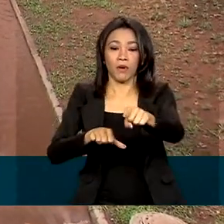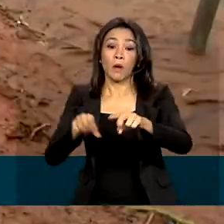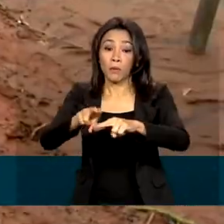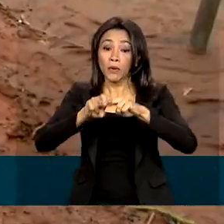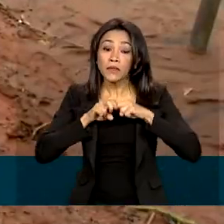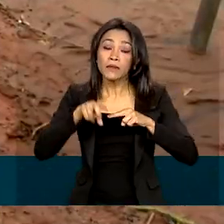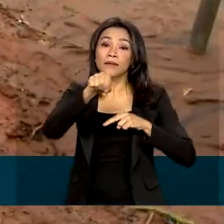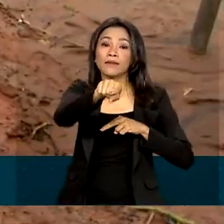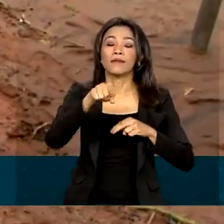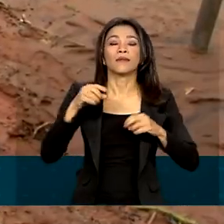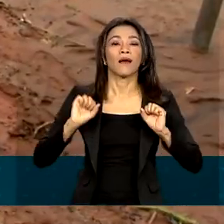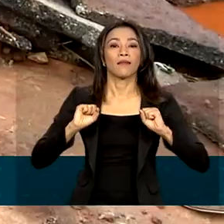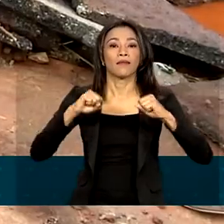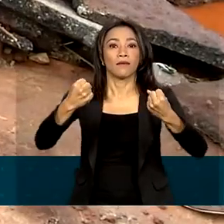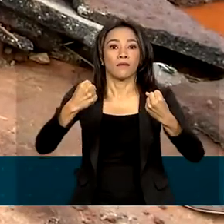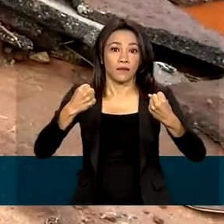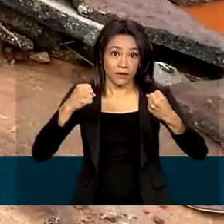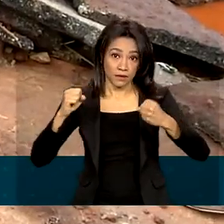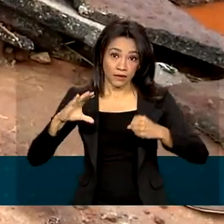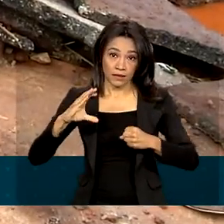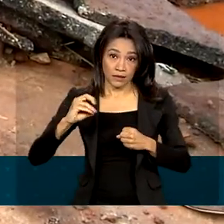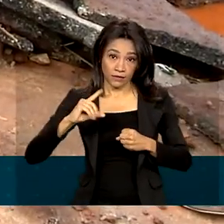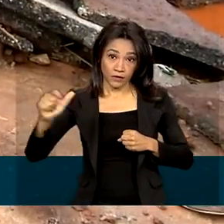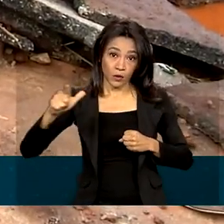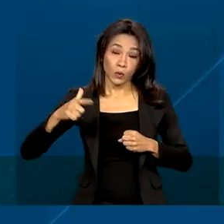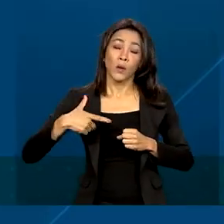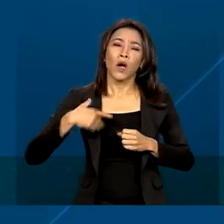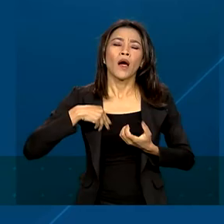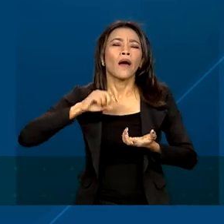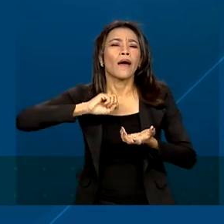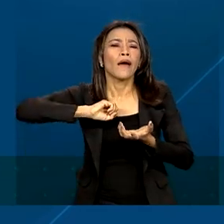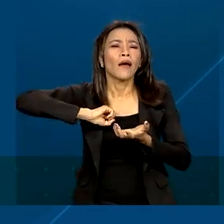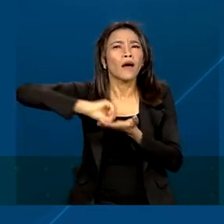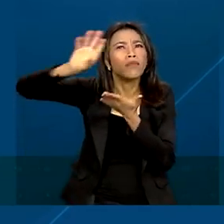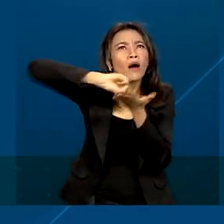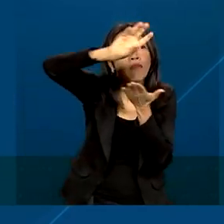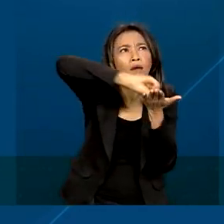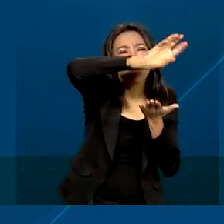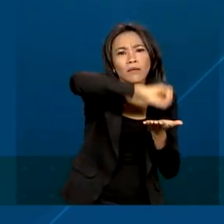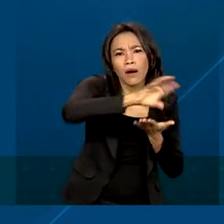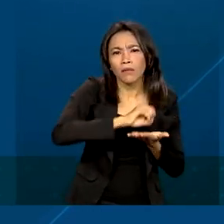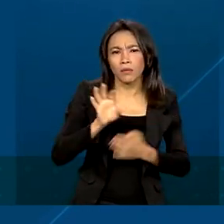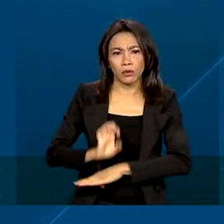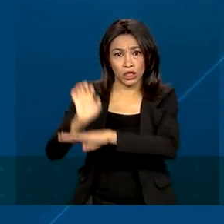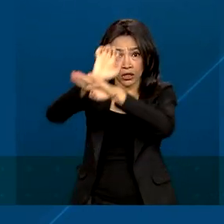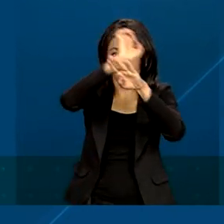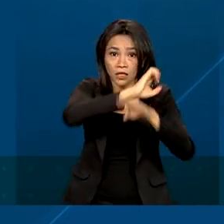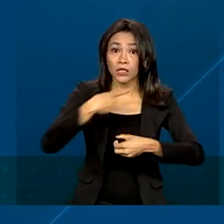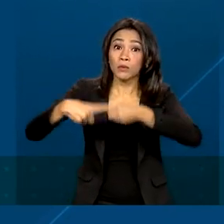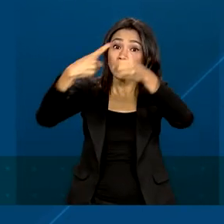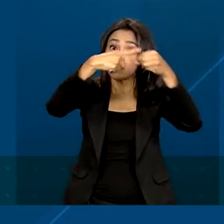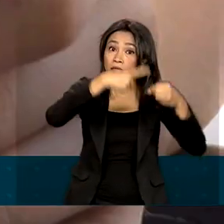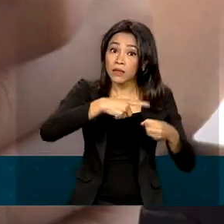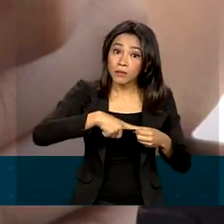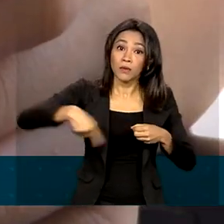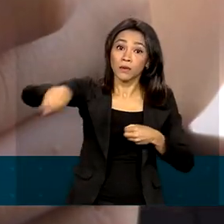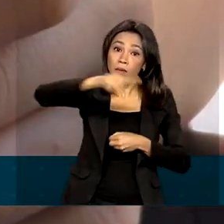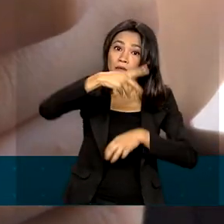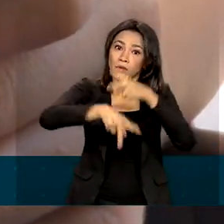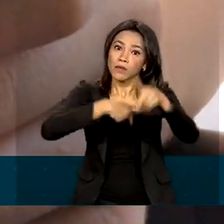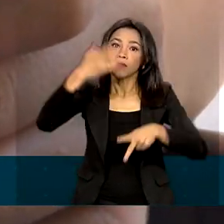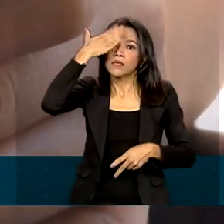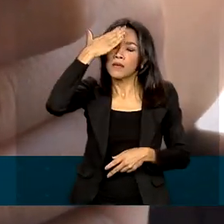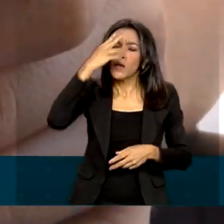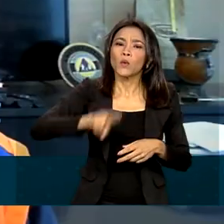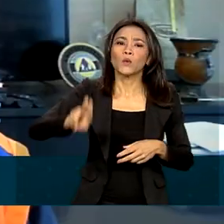Nacional passou a compartilhar com estados e municípios alertas de desastres naturais à população também